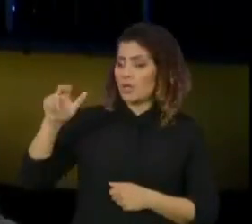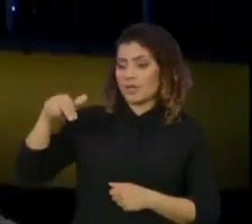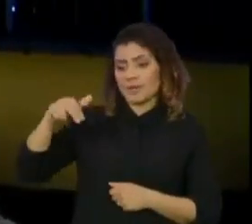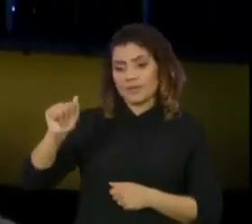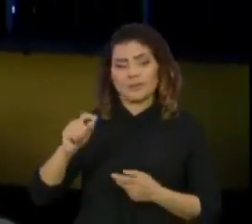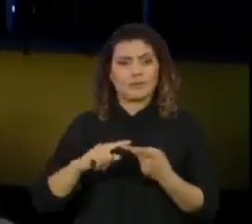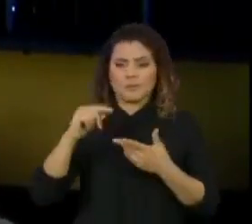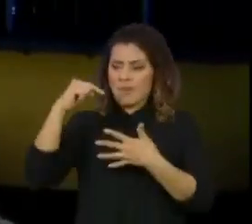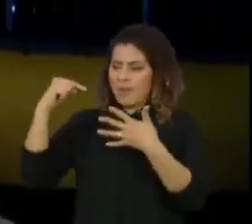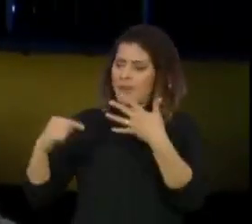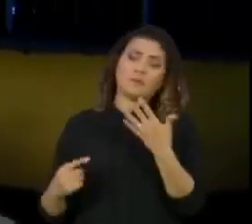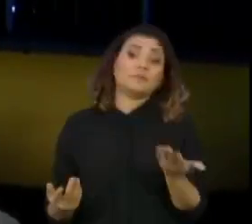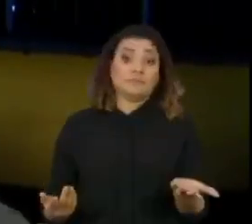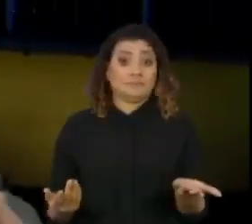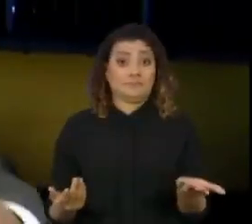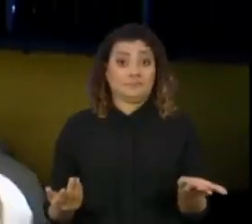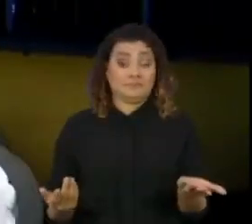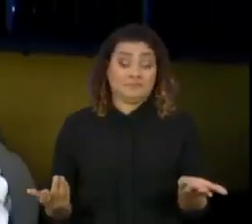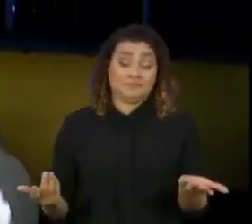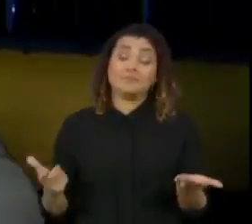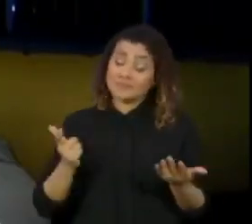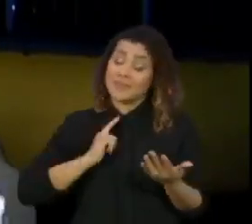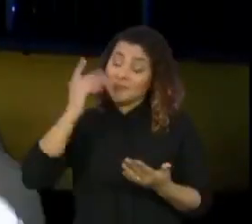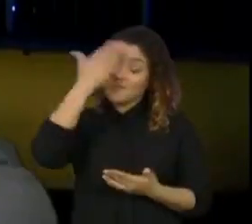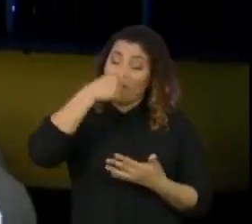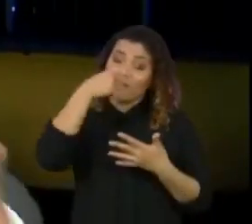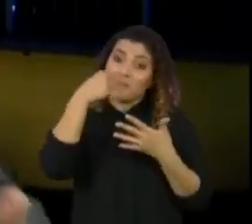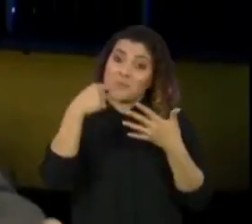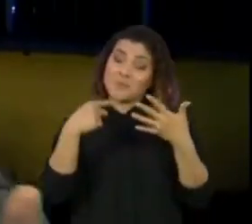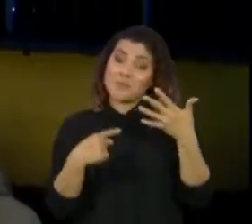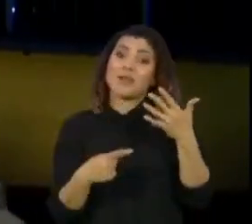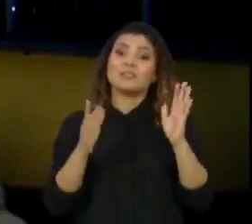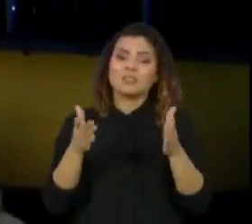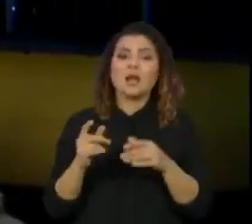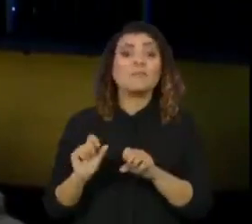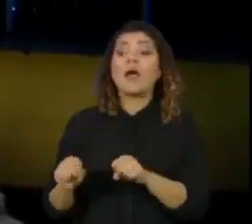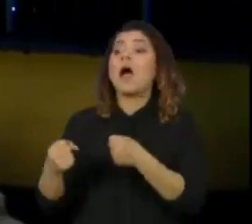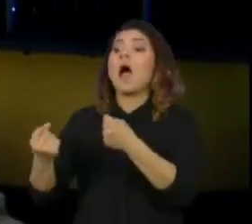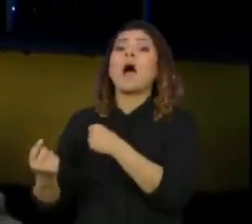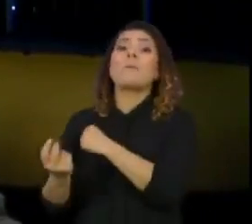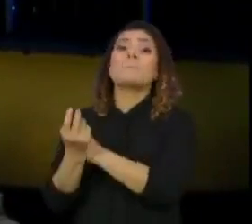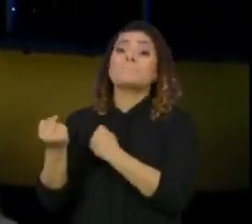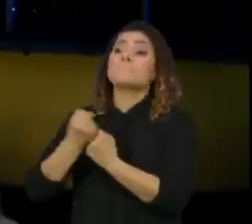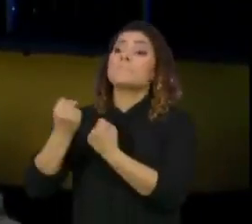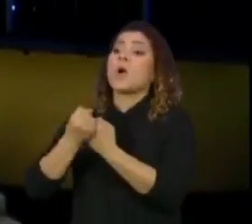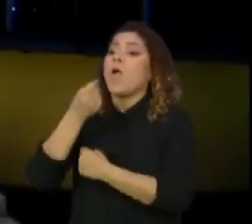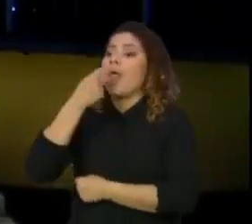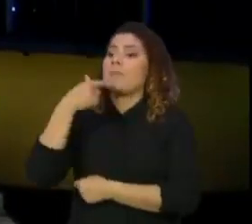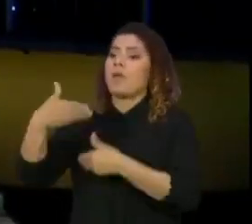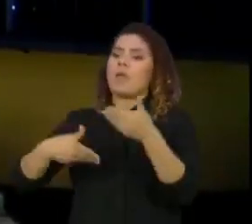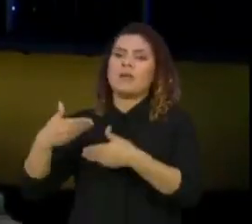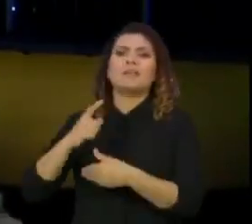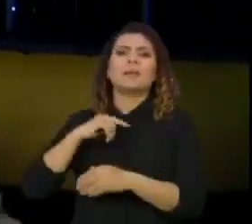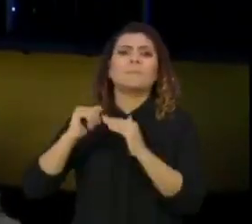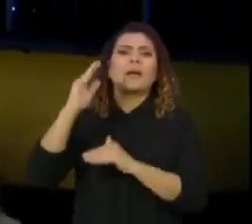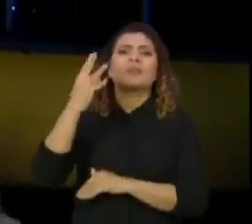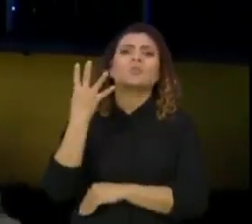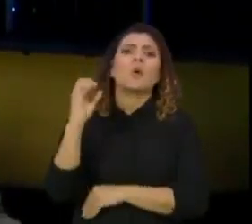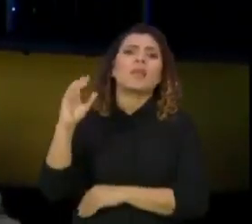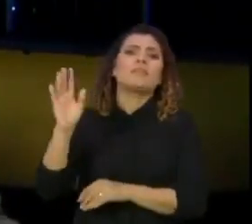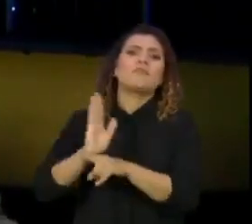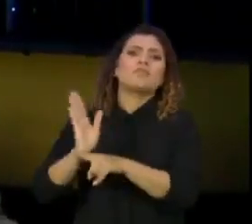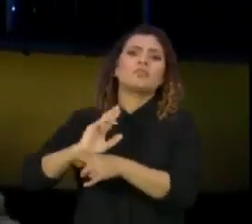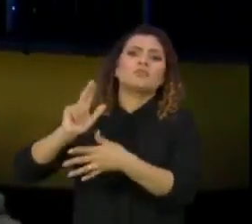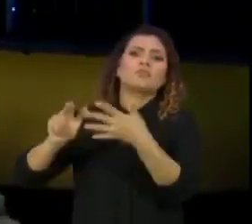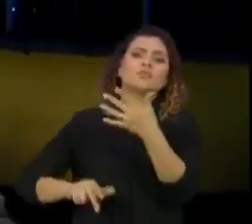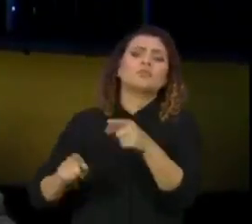Olha, Vinícius, só com relação à defesa da cloroquina, nós temos mais de 40 vídeos